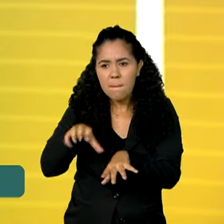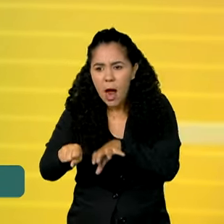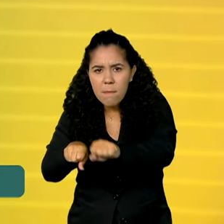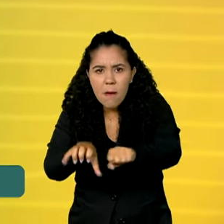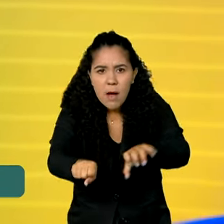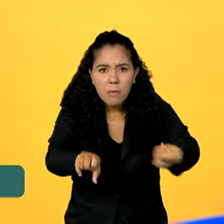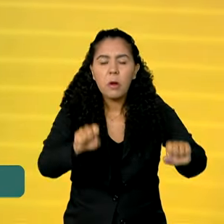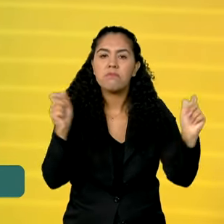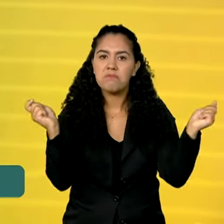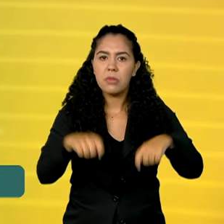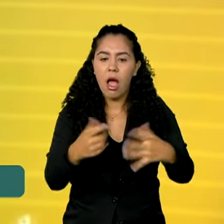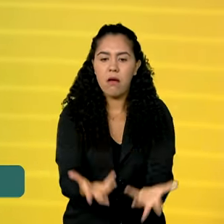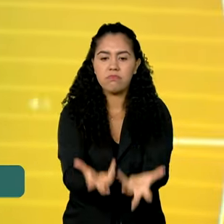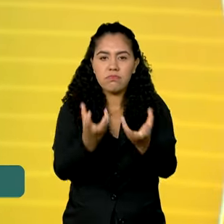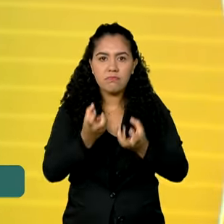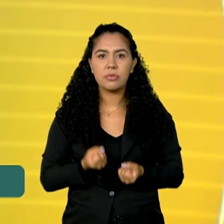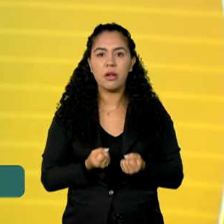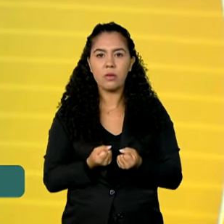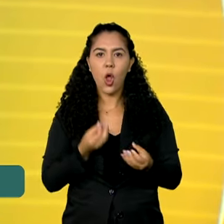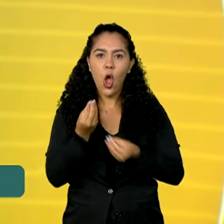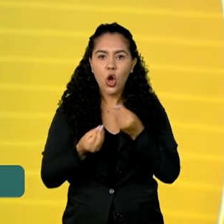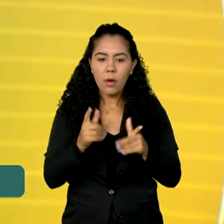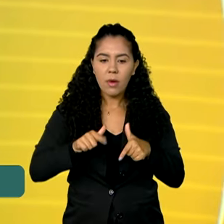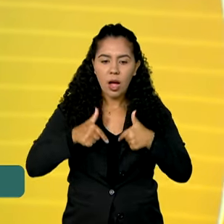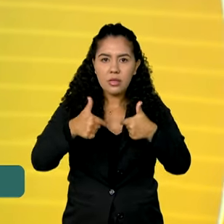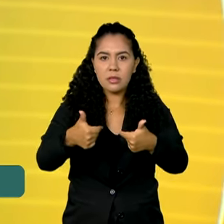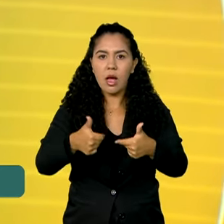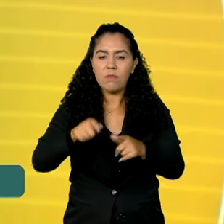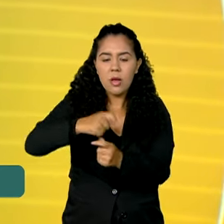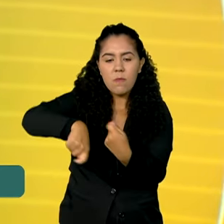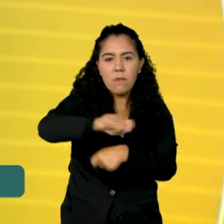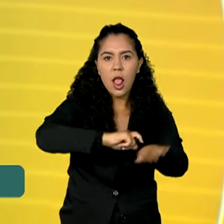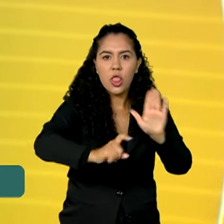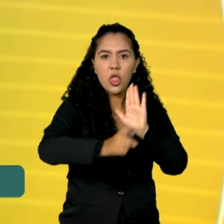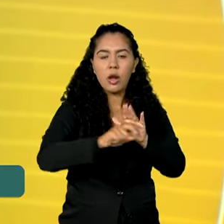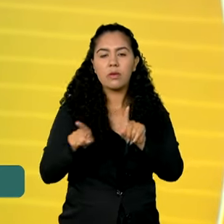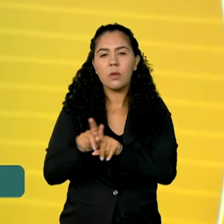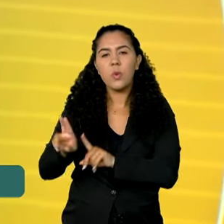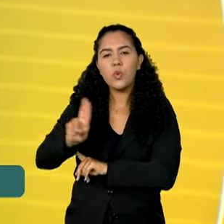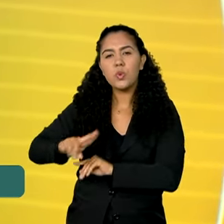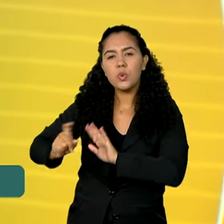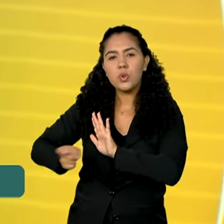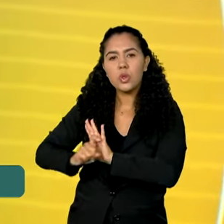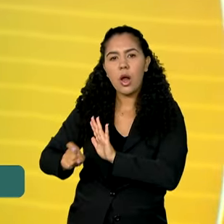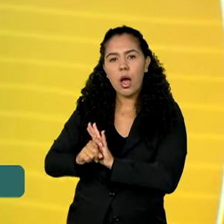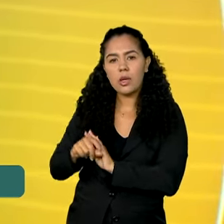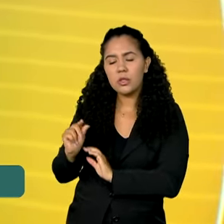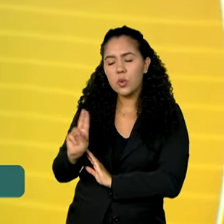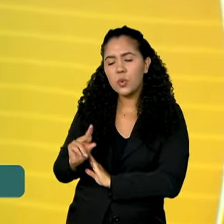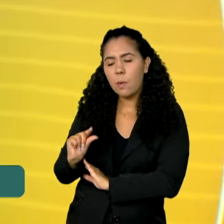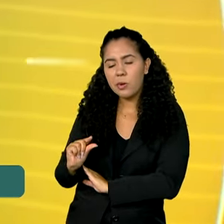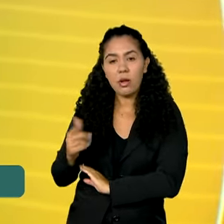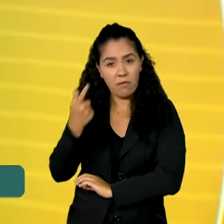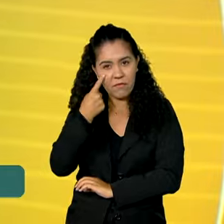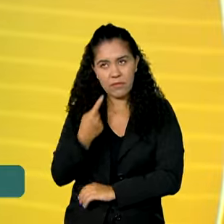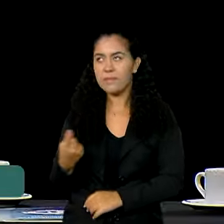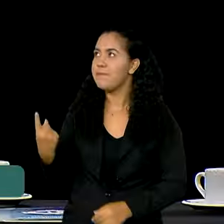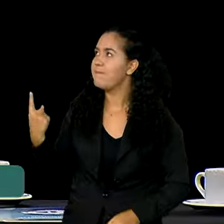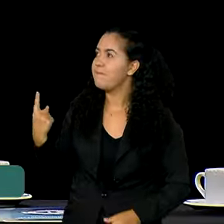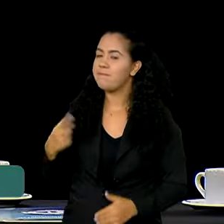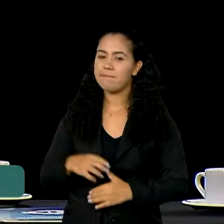adotados ao lidar com o tráfico de drogas e com o uso de drogas em pequenas quantidades. Vamos ouvir.